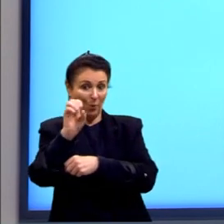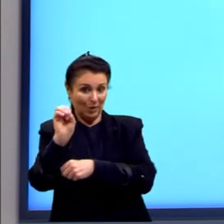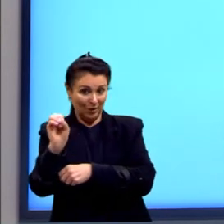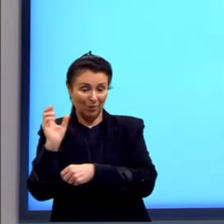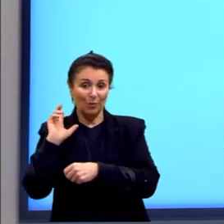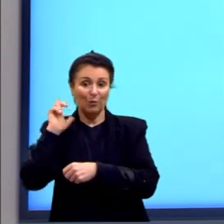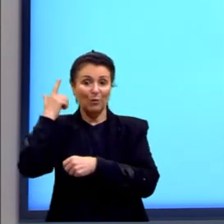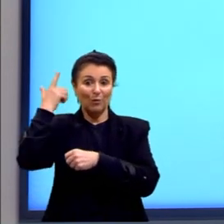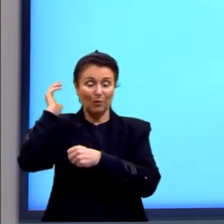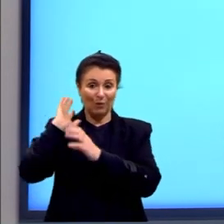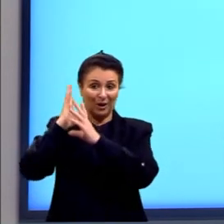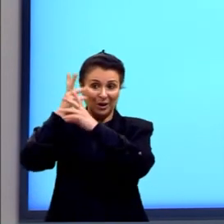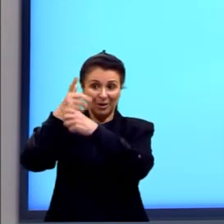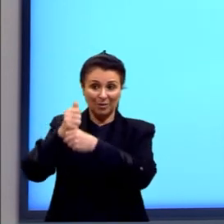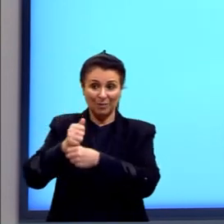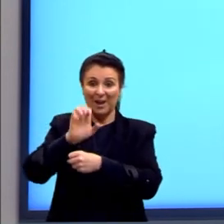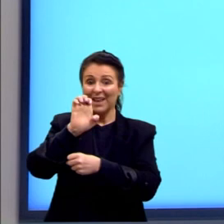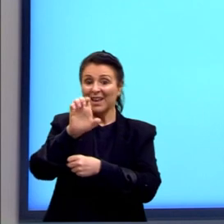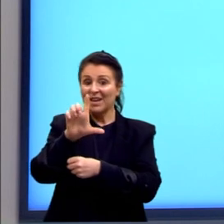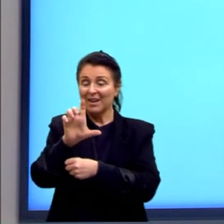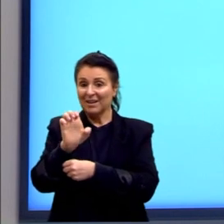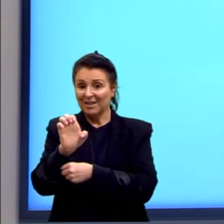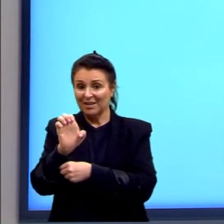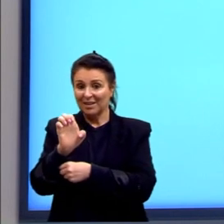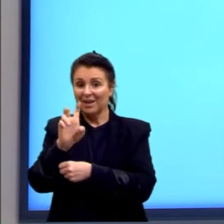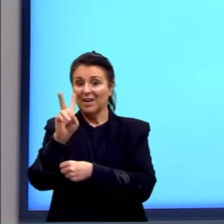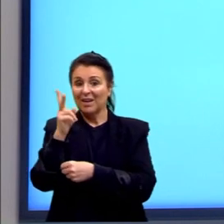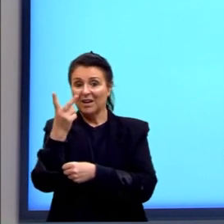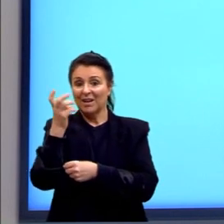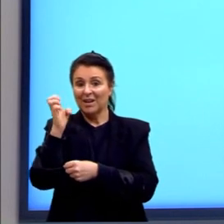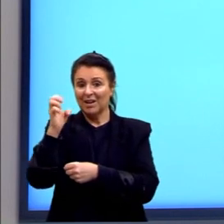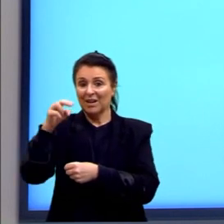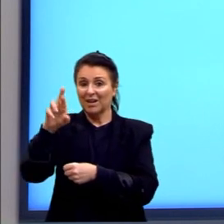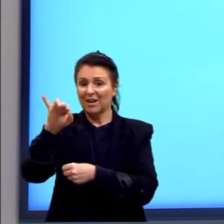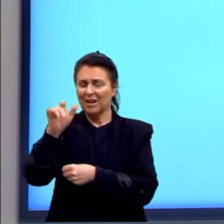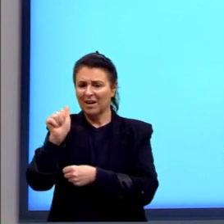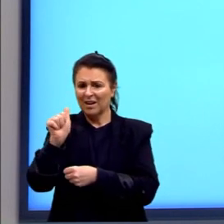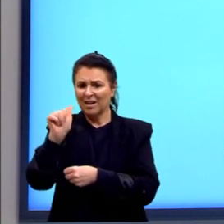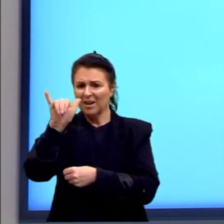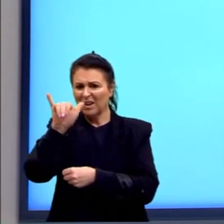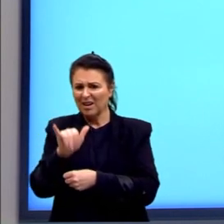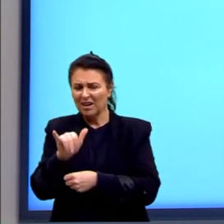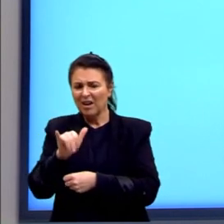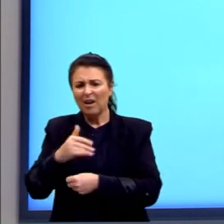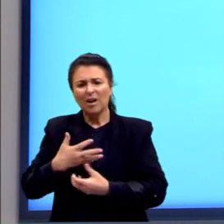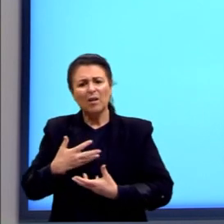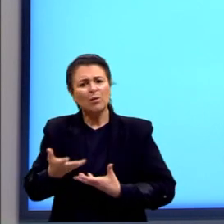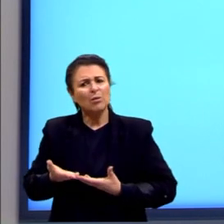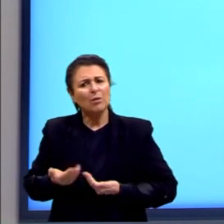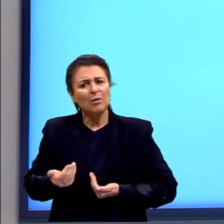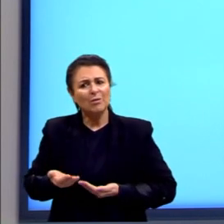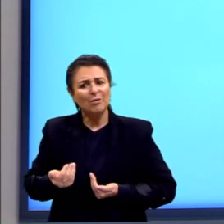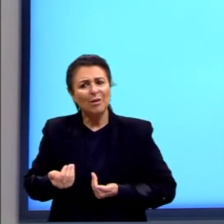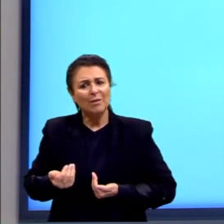Ele, também retomando o Henry, era tão novinho. O Garfield,